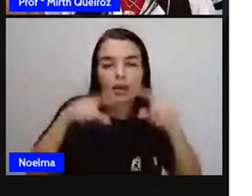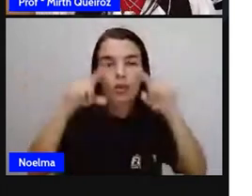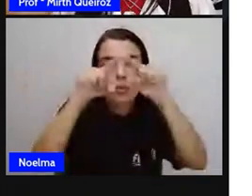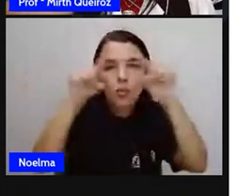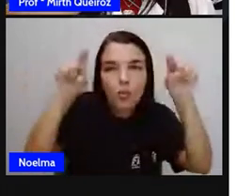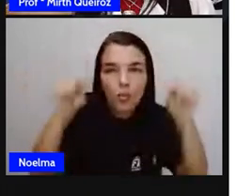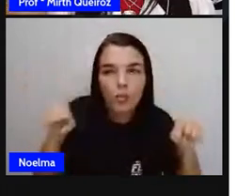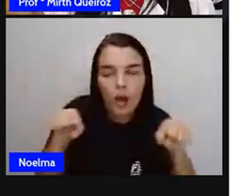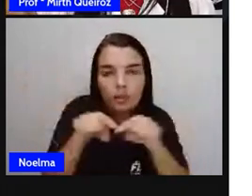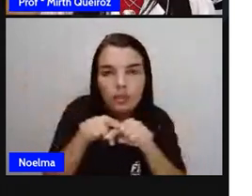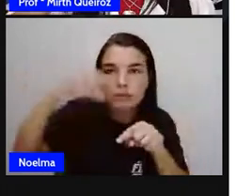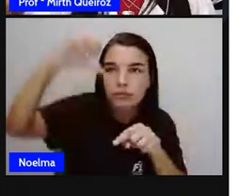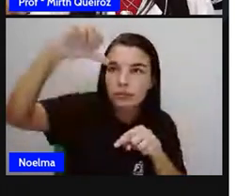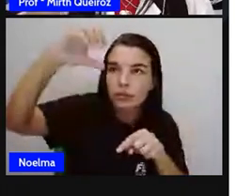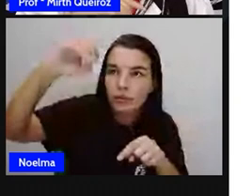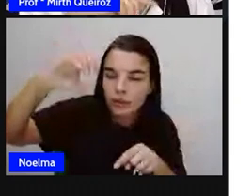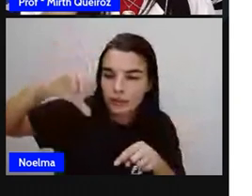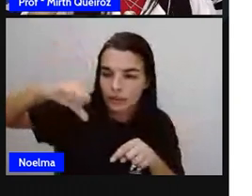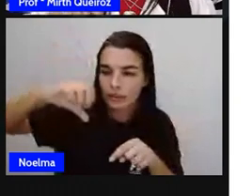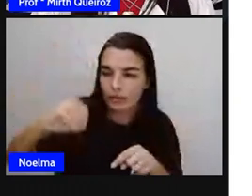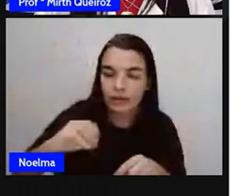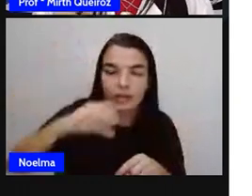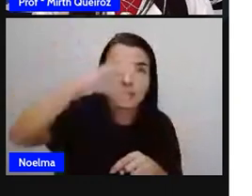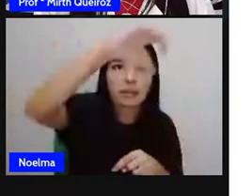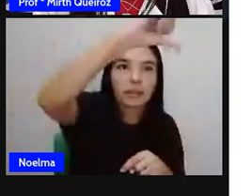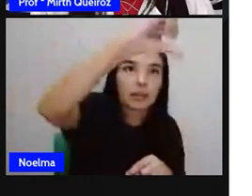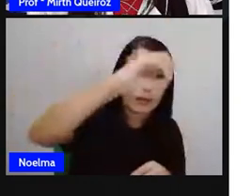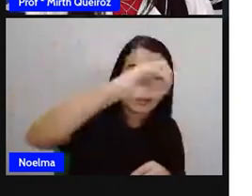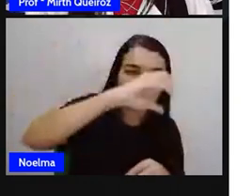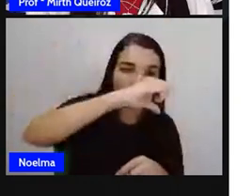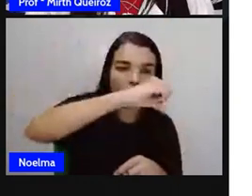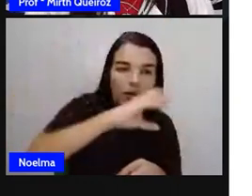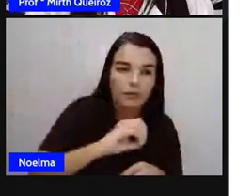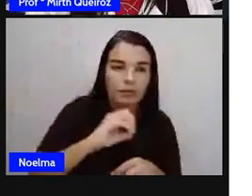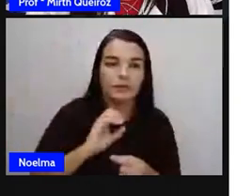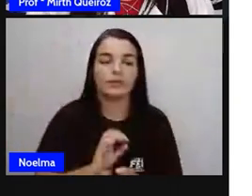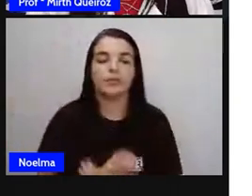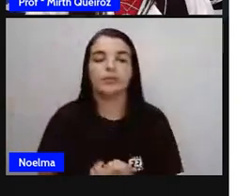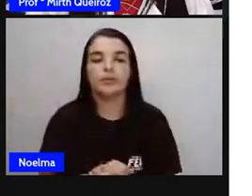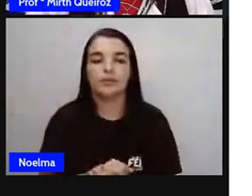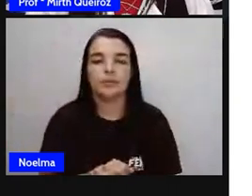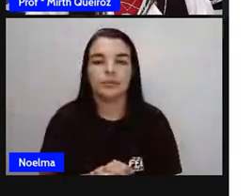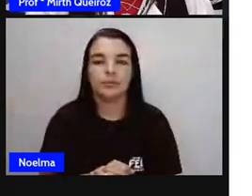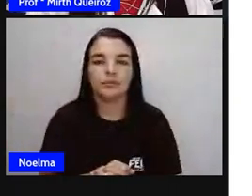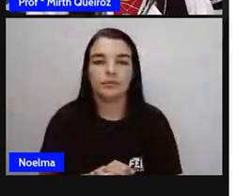o ladinho de um quadrado. Então, quatro ladinhos ali, de um quadrado.